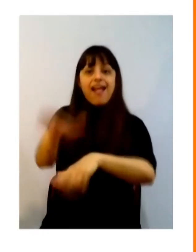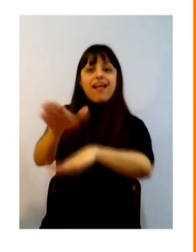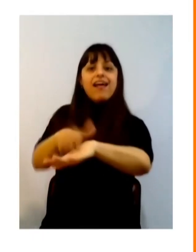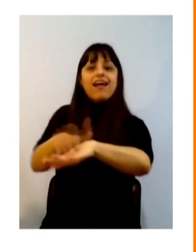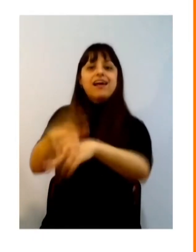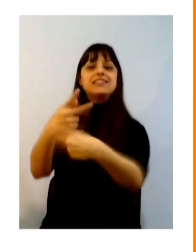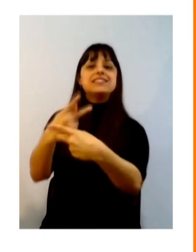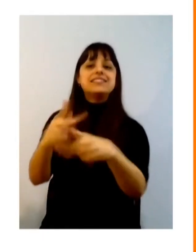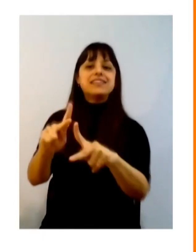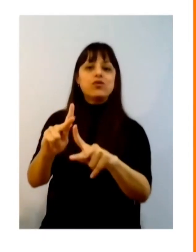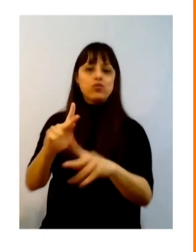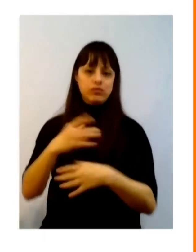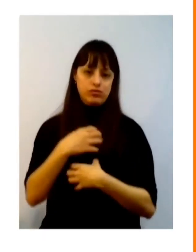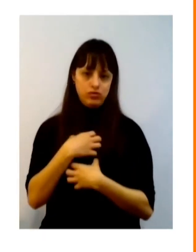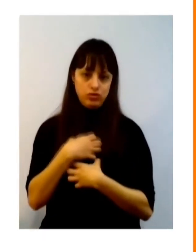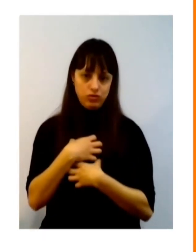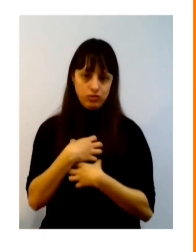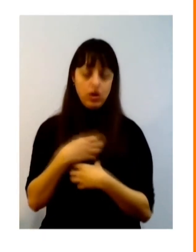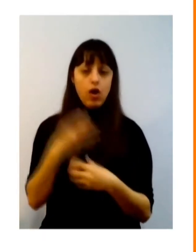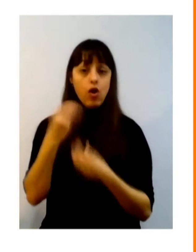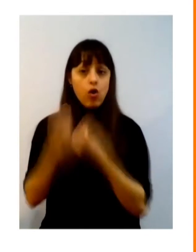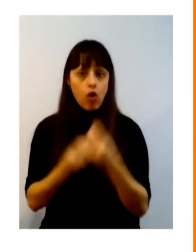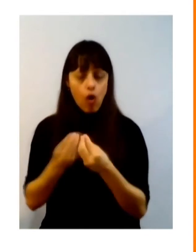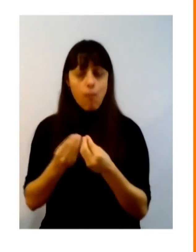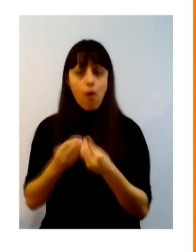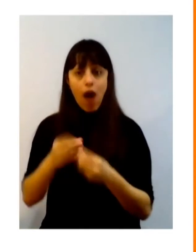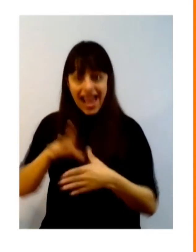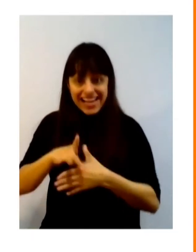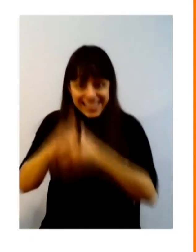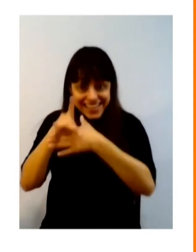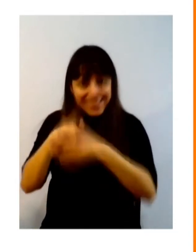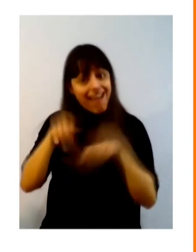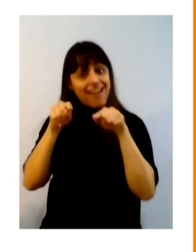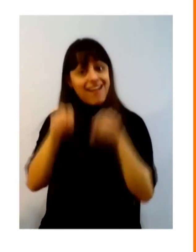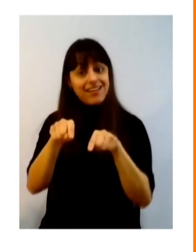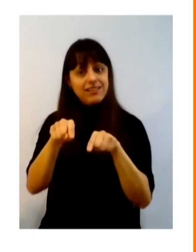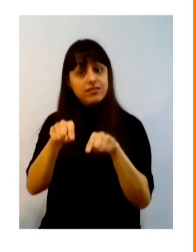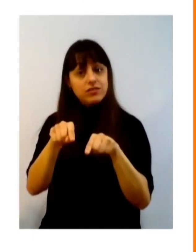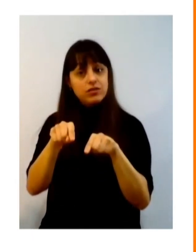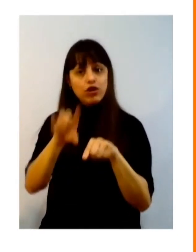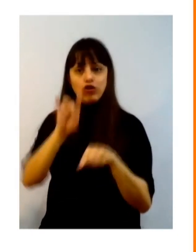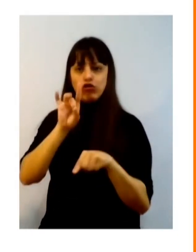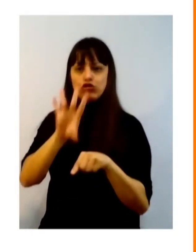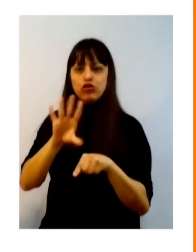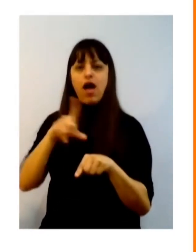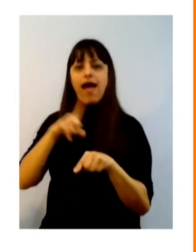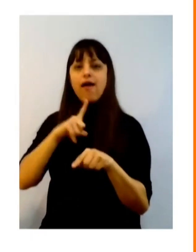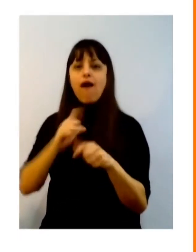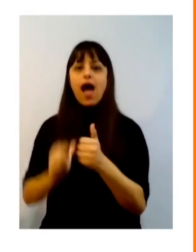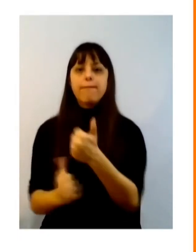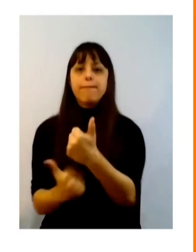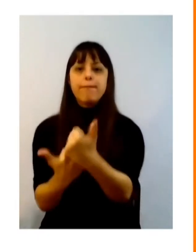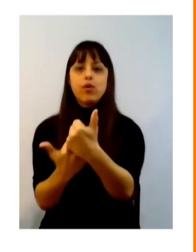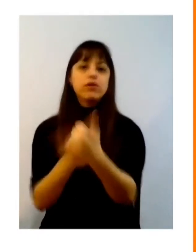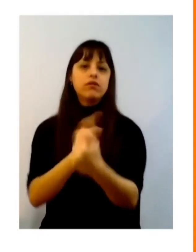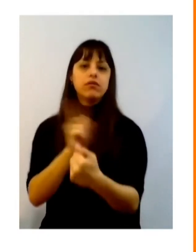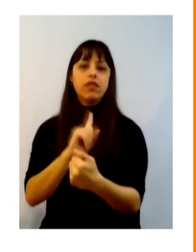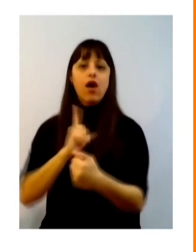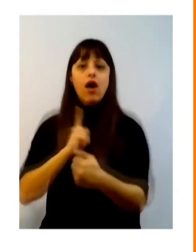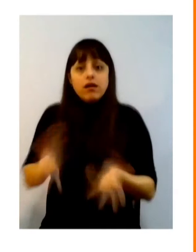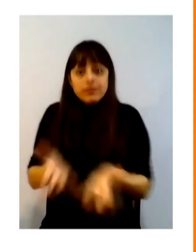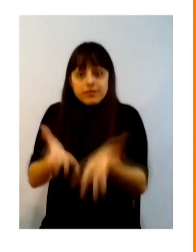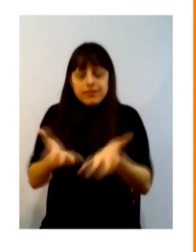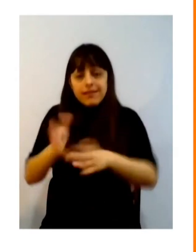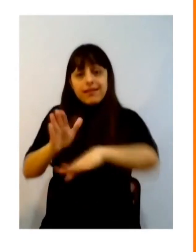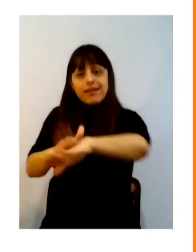aí onde nós podemos gerar outros líderes e é onde a liderança também está pensando no seu legado e também está